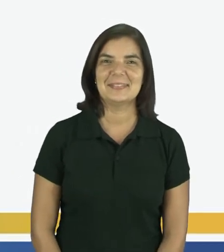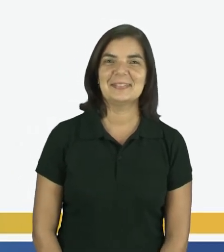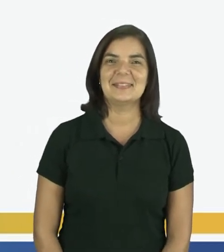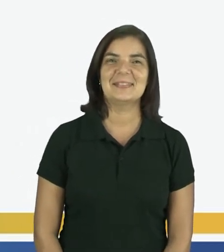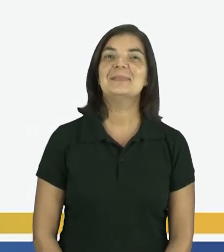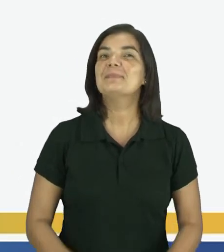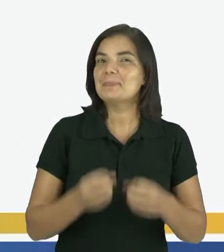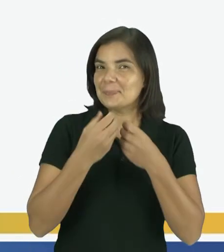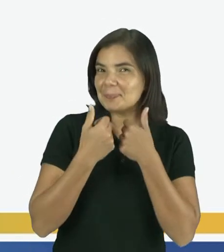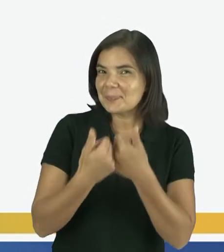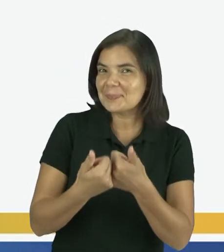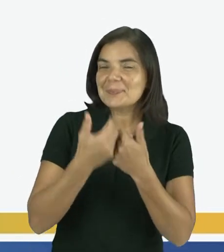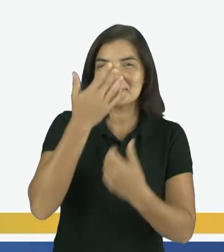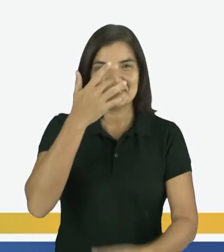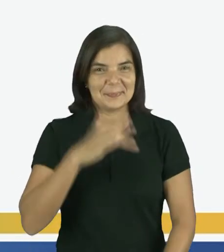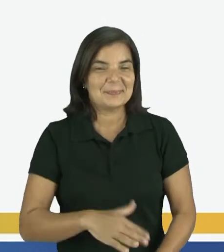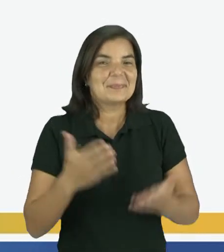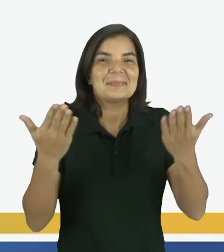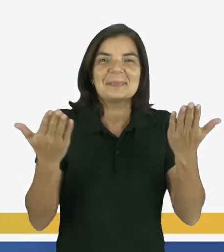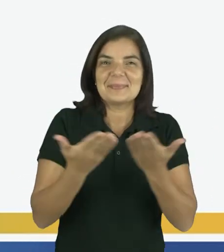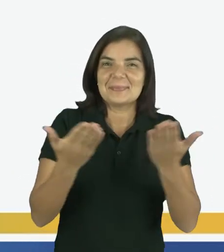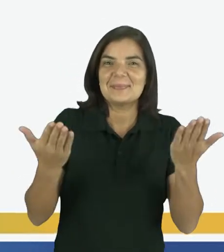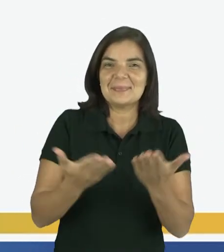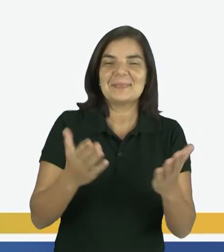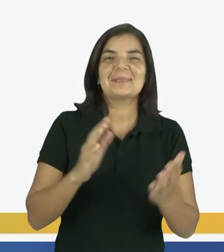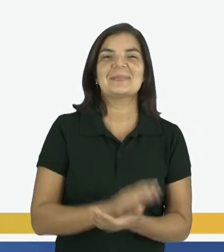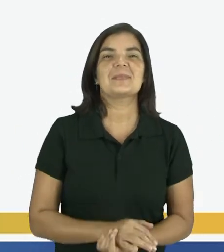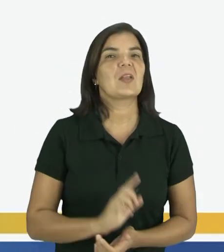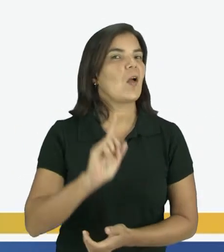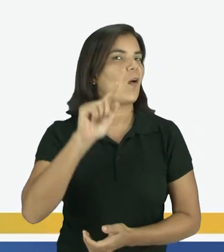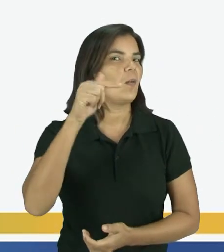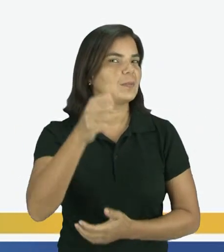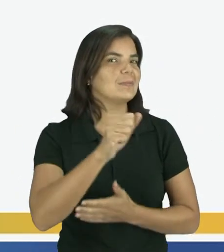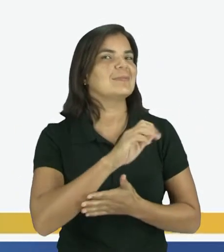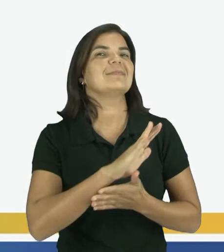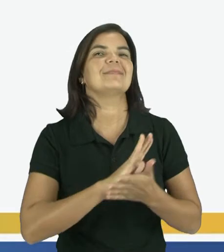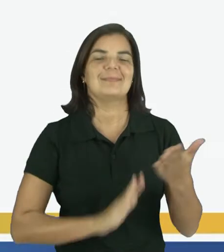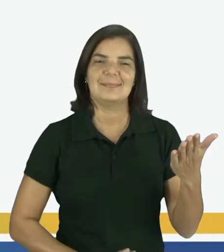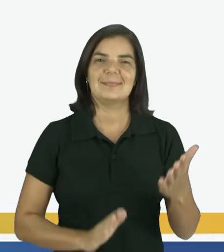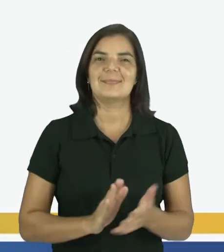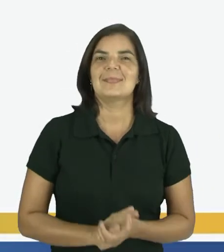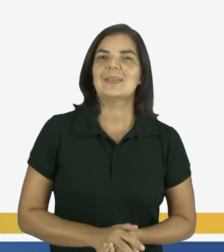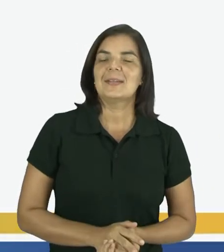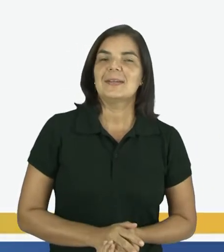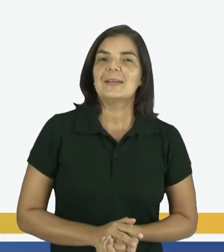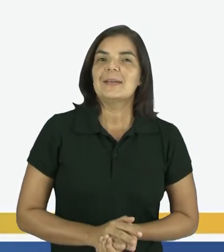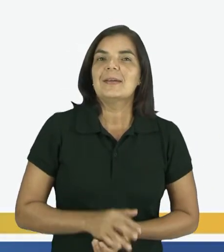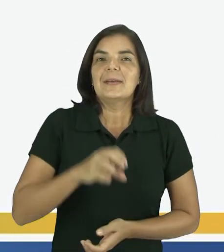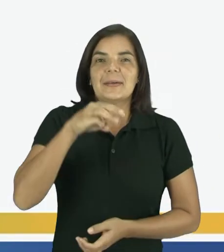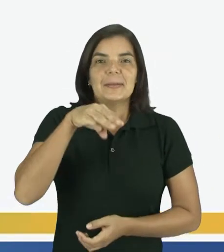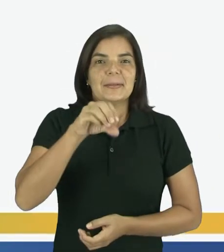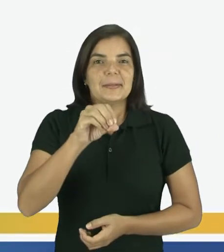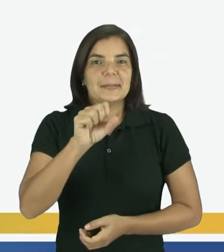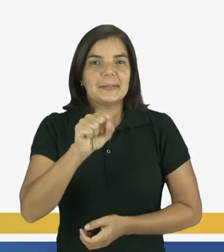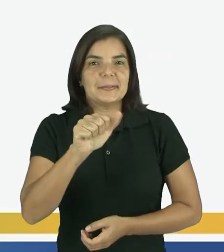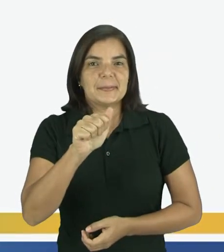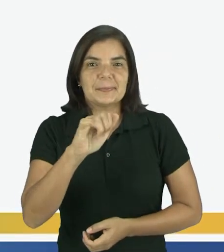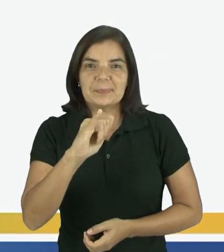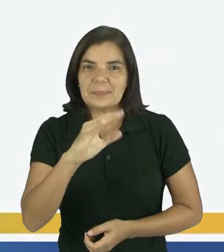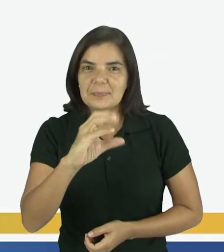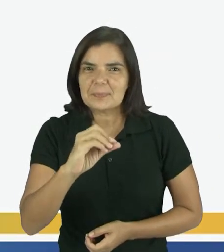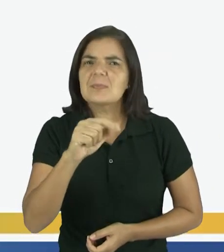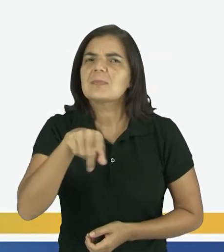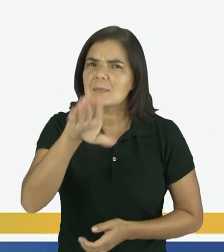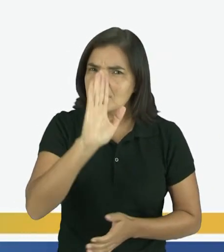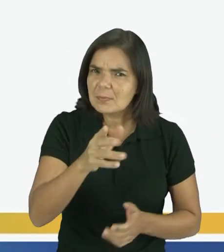Muito bem, crianças. Agora, nós vamos fazer outra atividade. Vamos fazer um mosaico. Vocês já fizeram